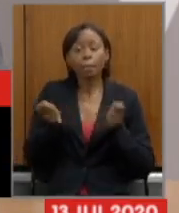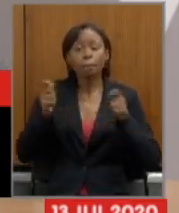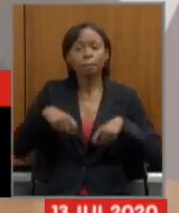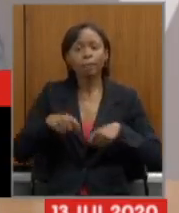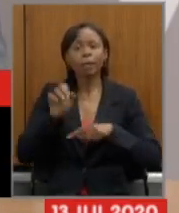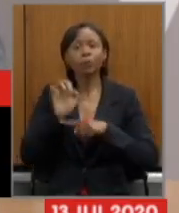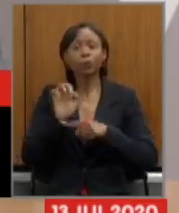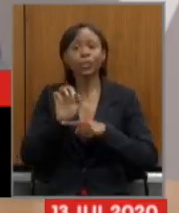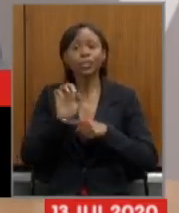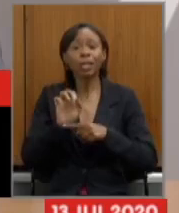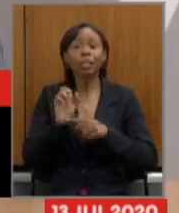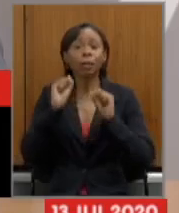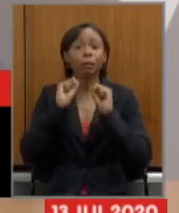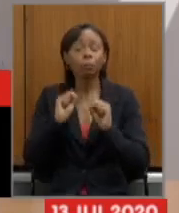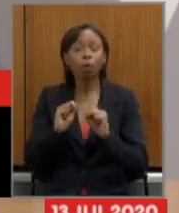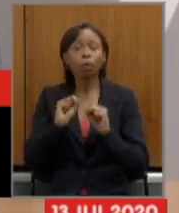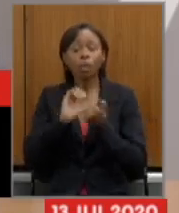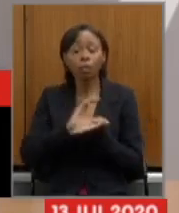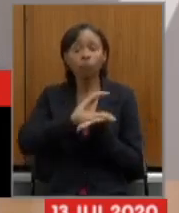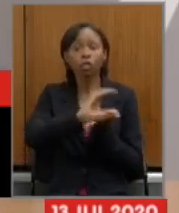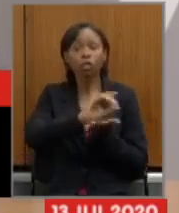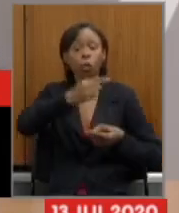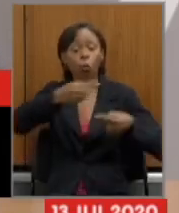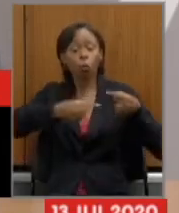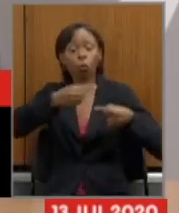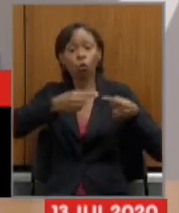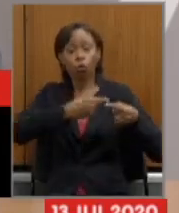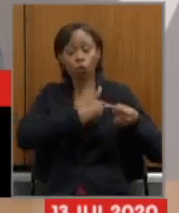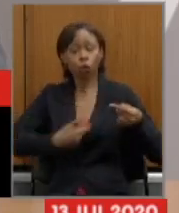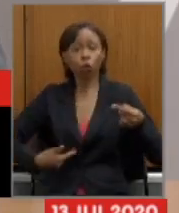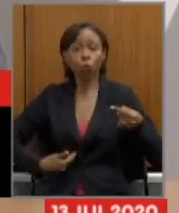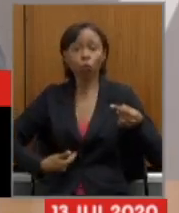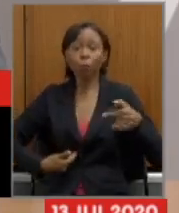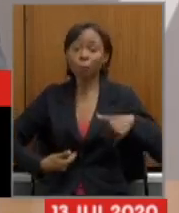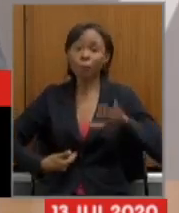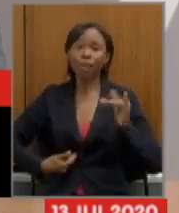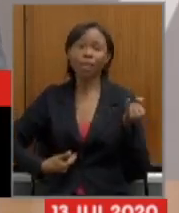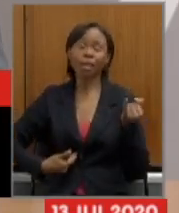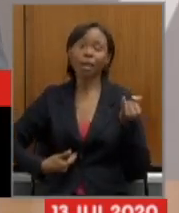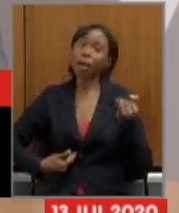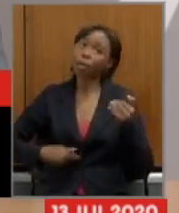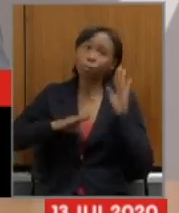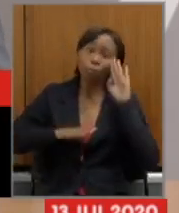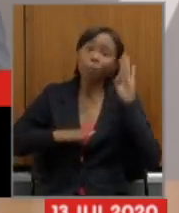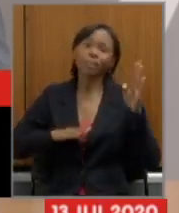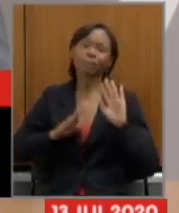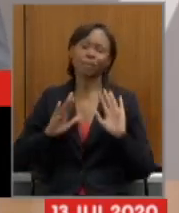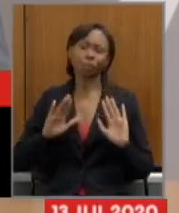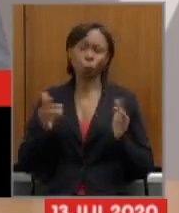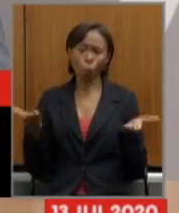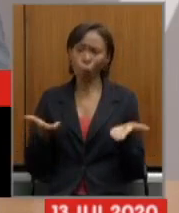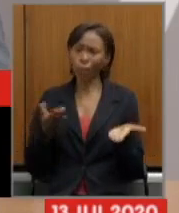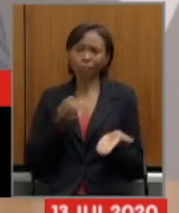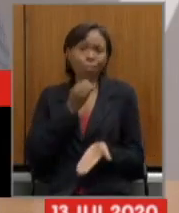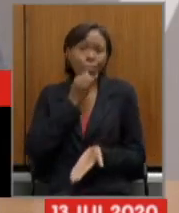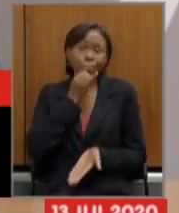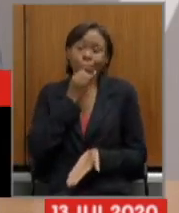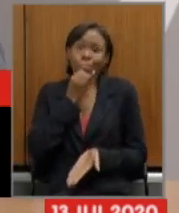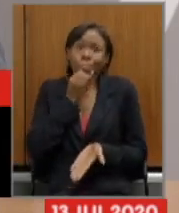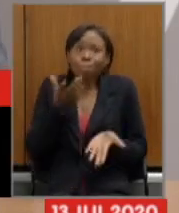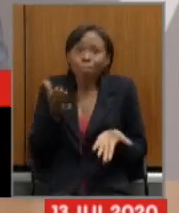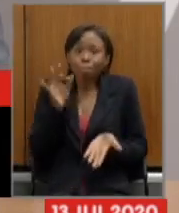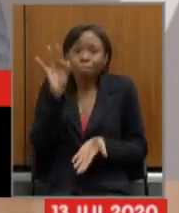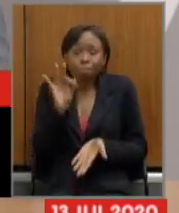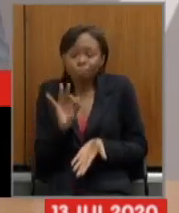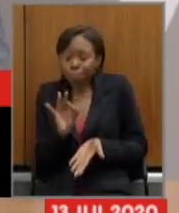investir nas políticas públicas fundamentais e que hoje infelizmente na situação fiscal que a gente tem não